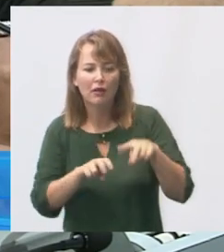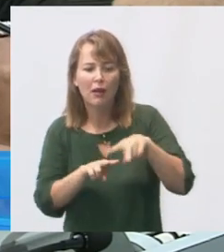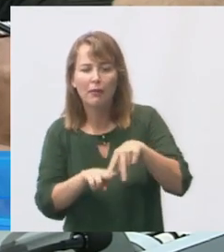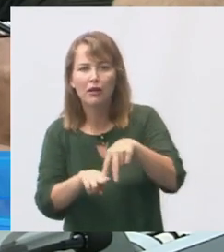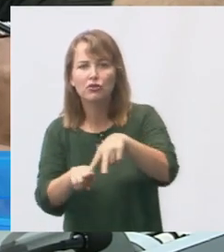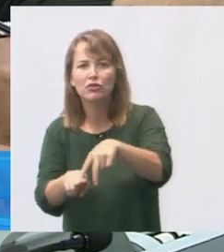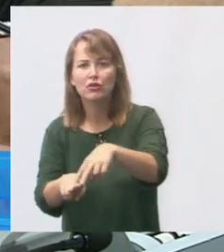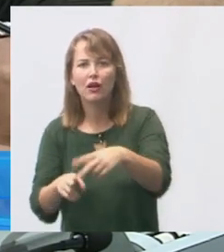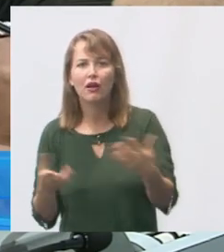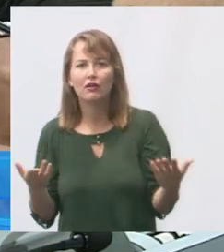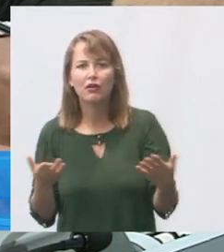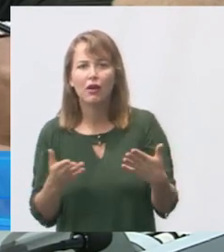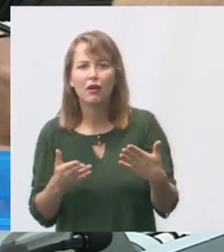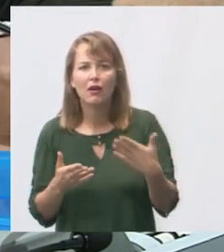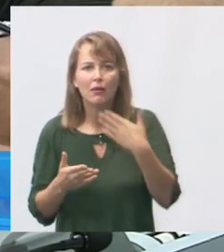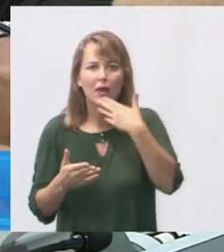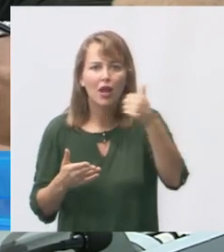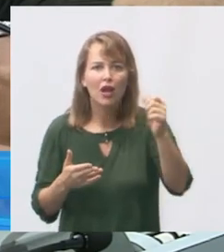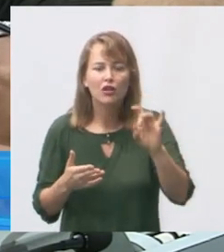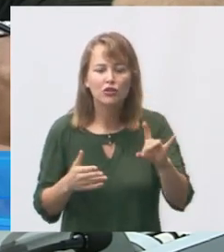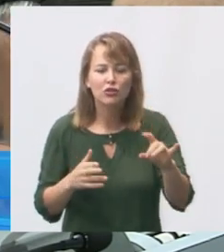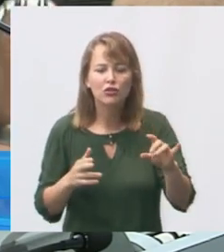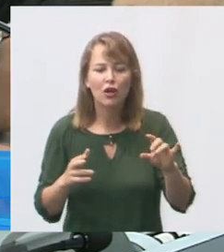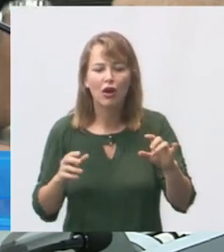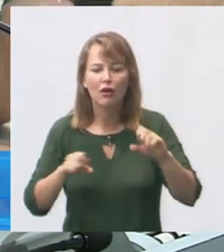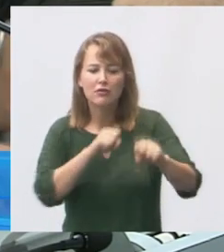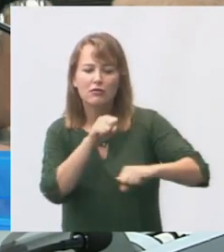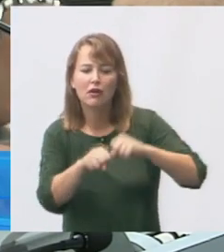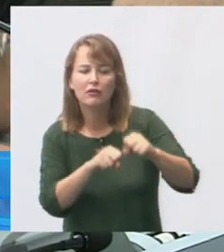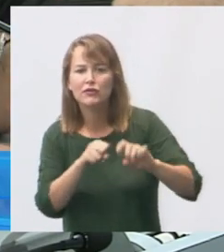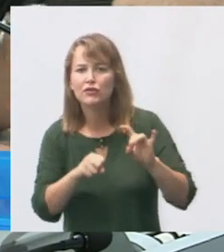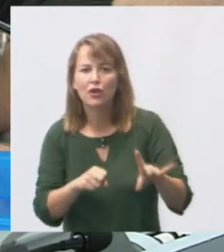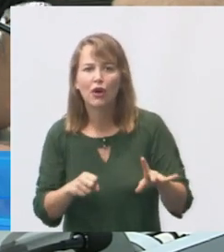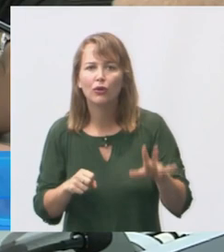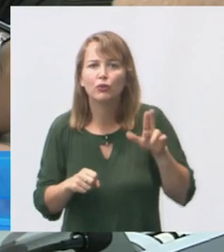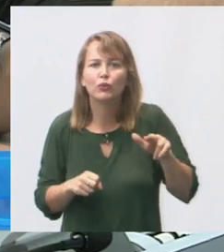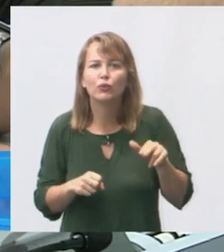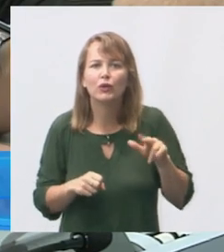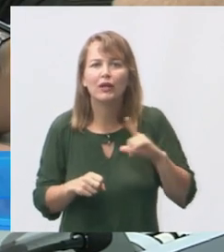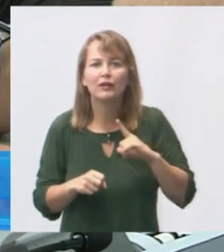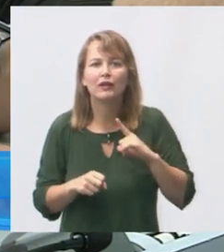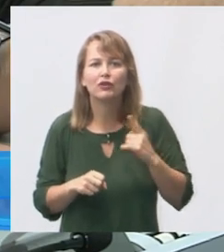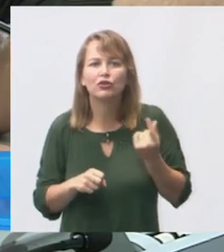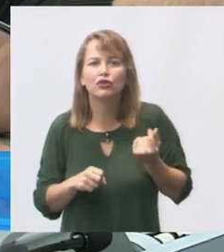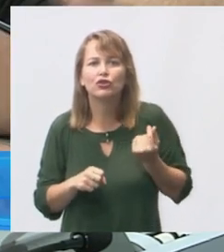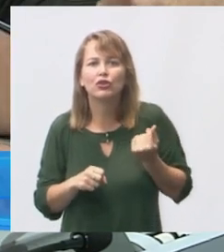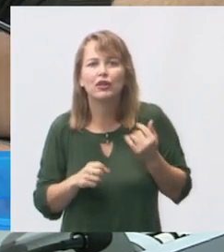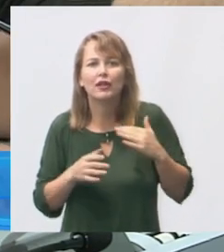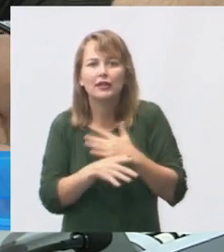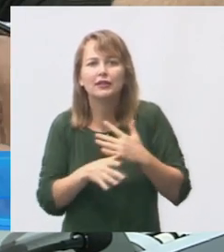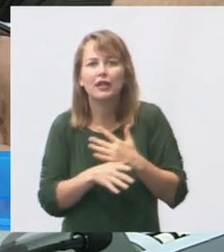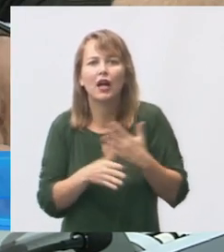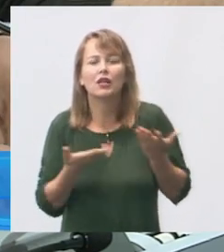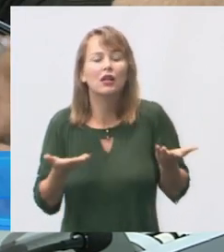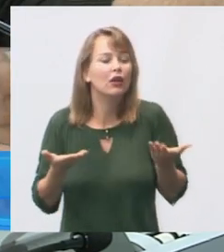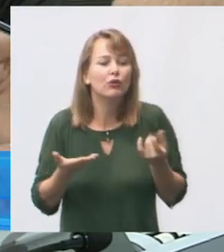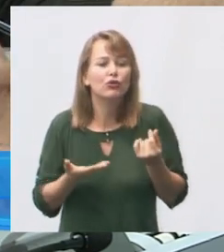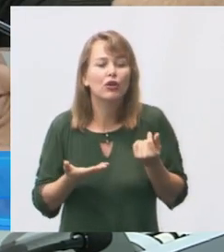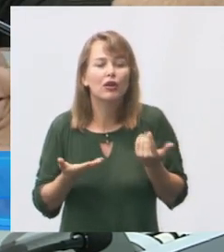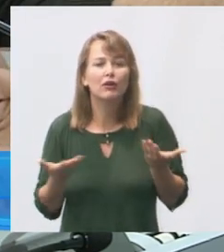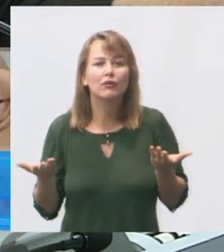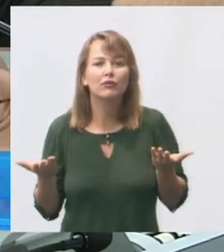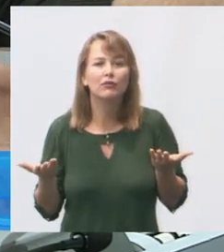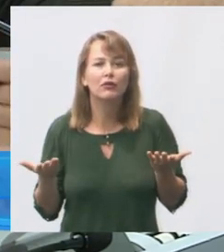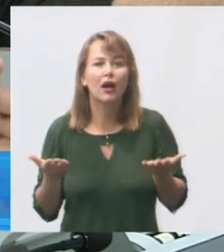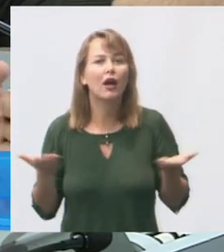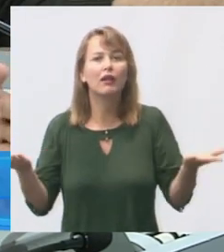algumas coisas em ciclovias nunca tem dinheiro na cidade pra onde está indo o dinheiro da economia que